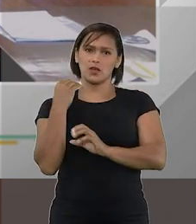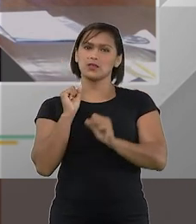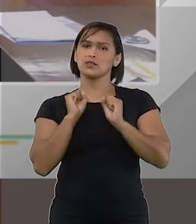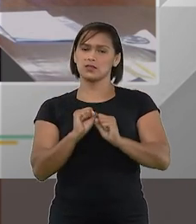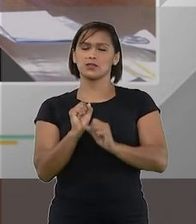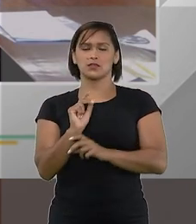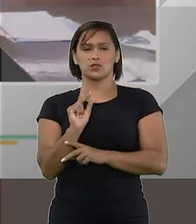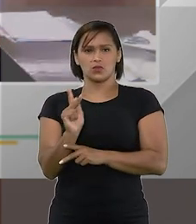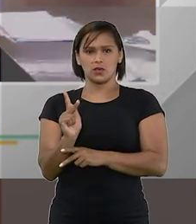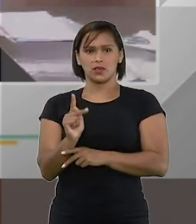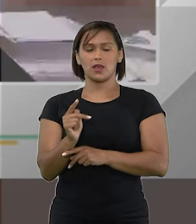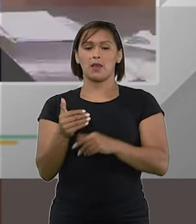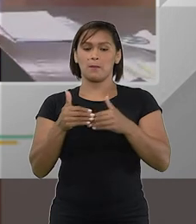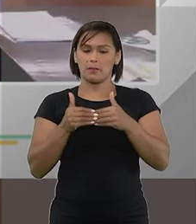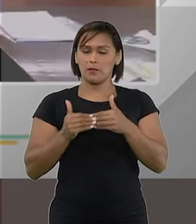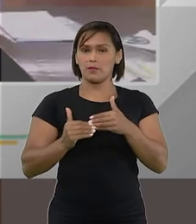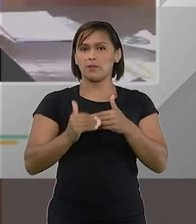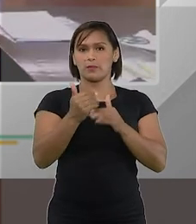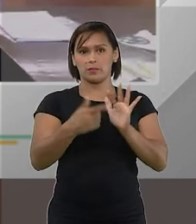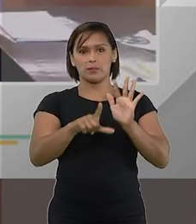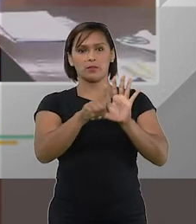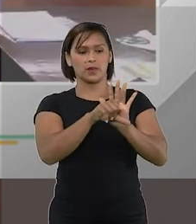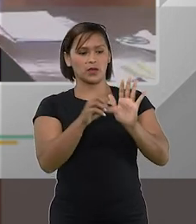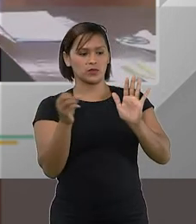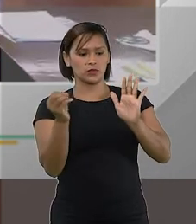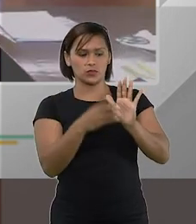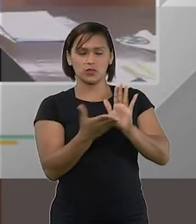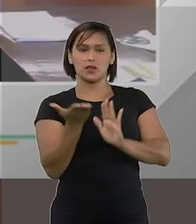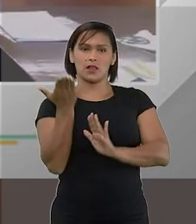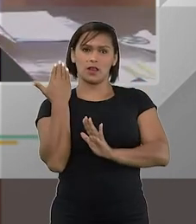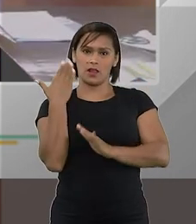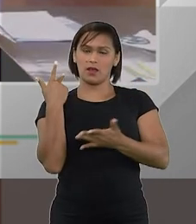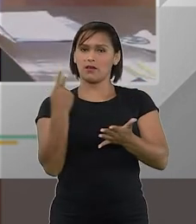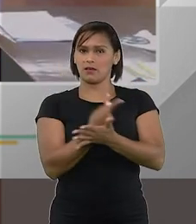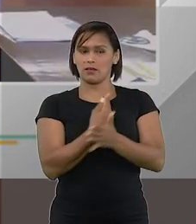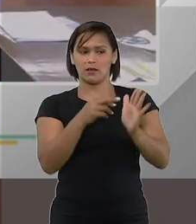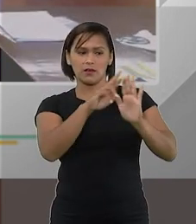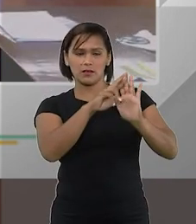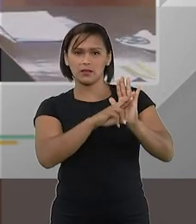esses vão se reger pelo que tínhamos no passado